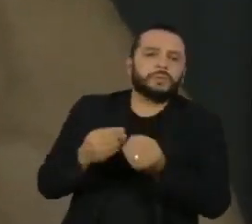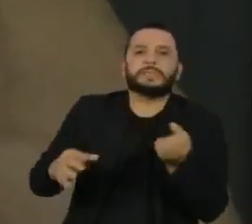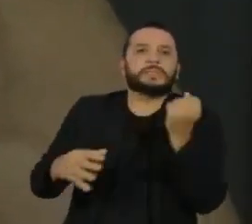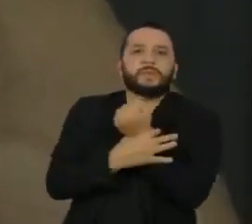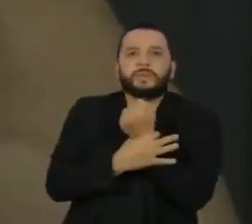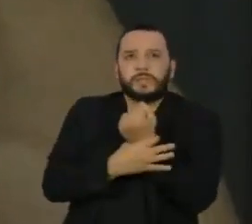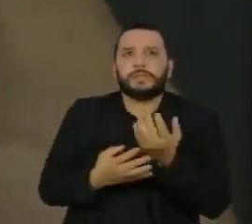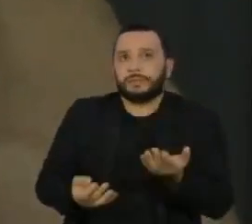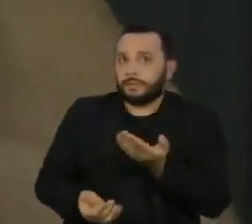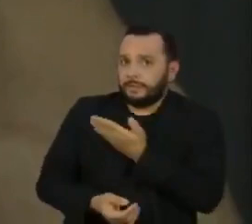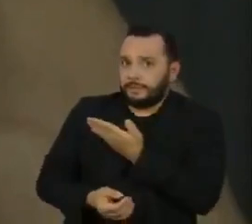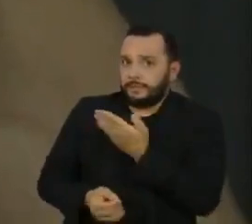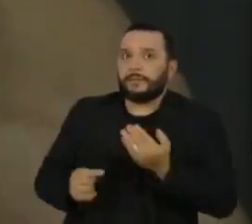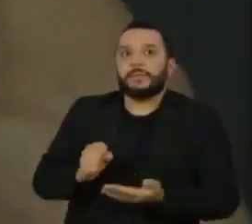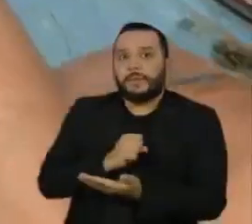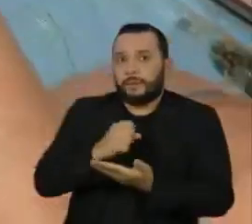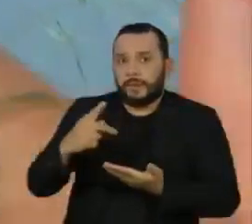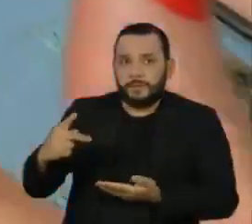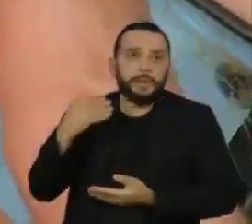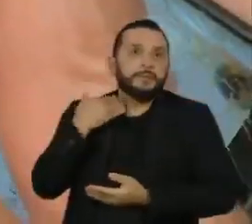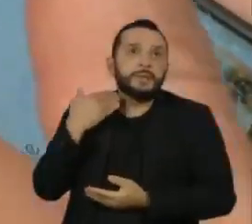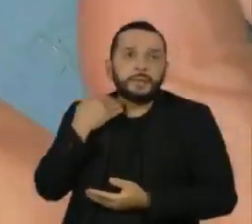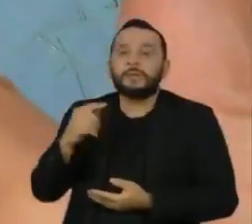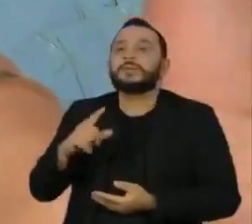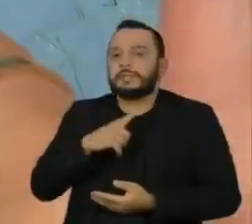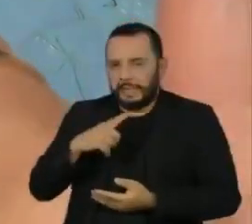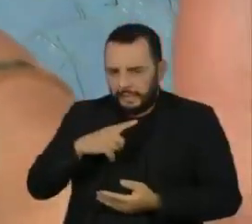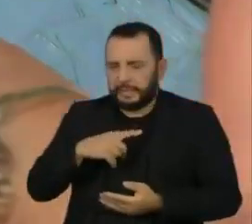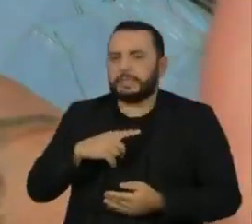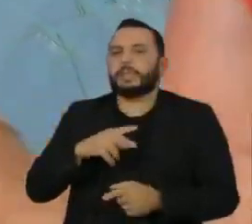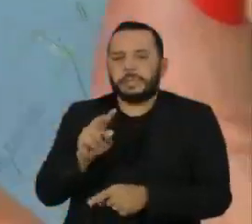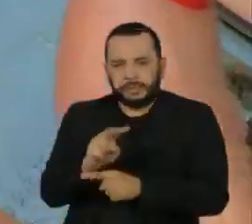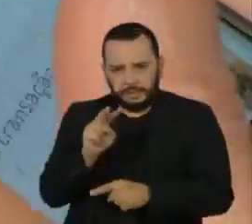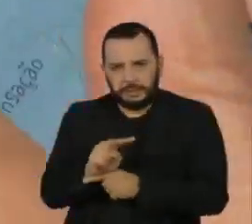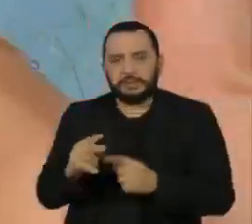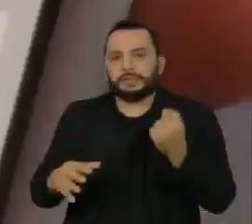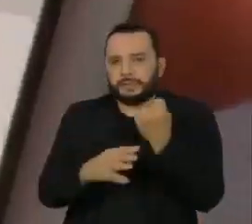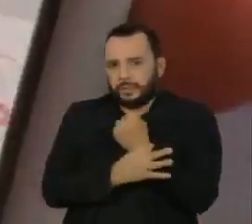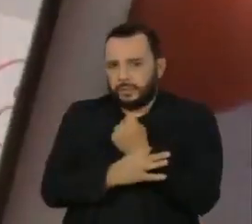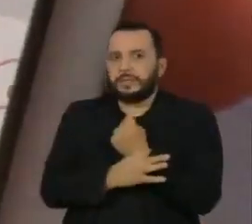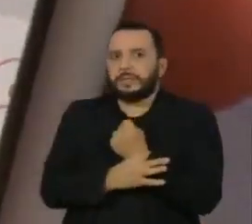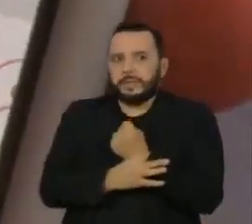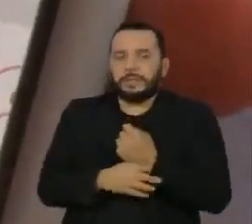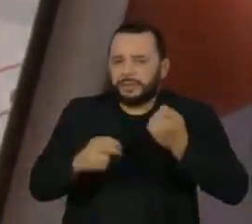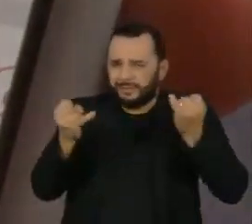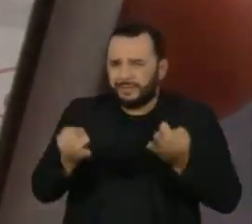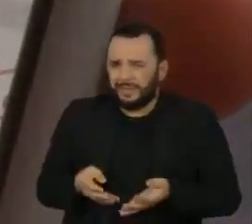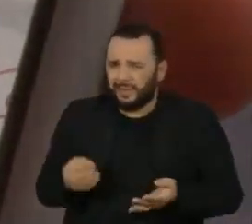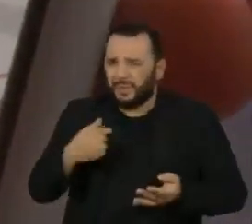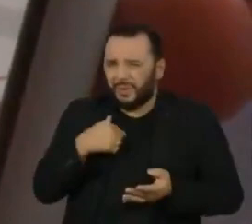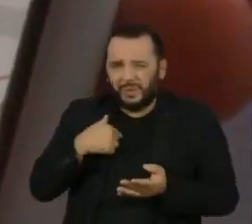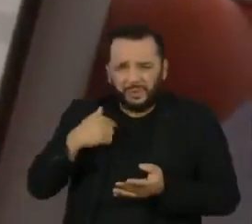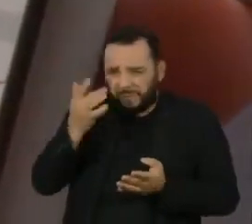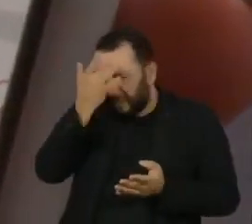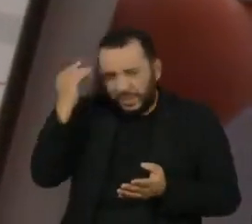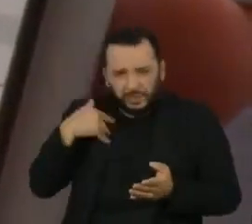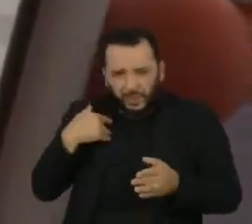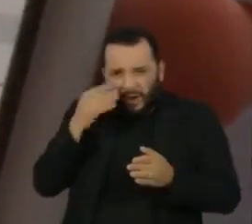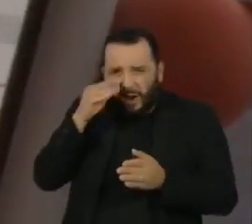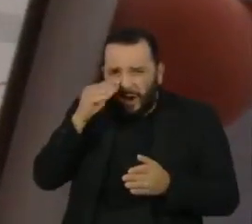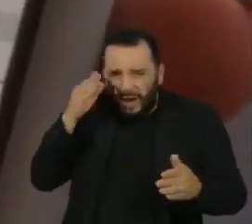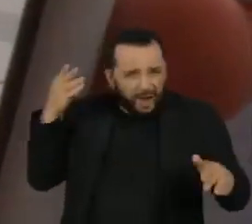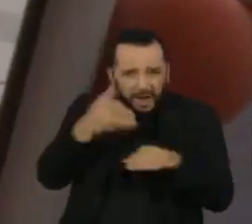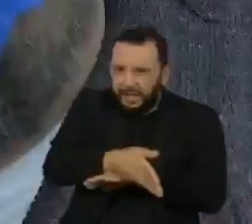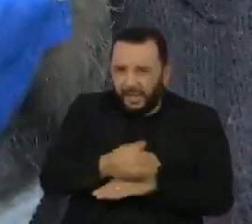esclarece que os aplicativos dos bancos contam com o máximo de segurança e nega registros de violação da segurança